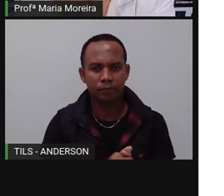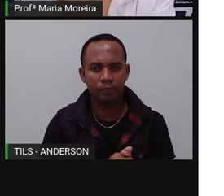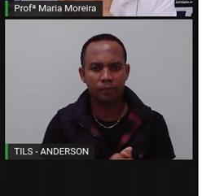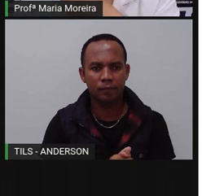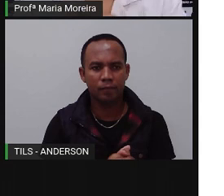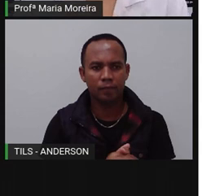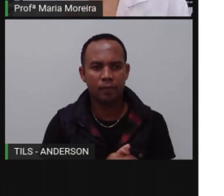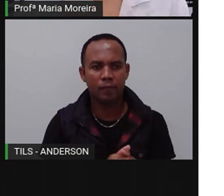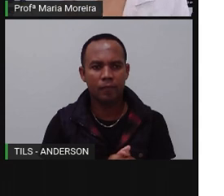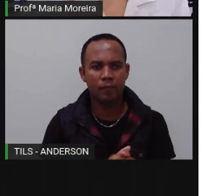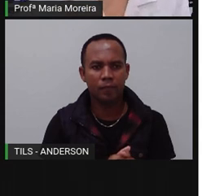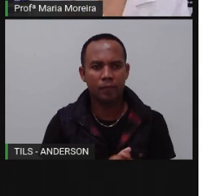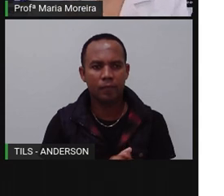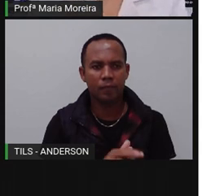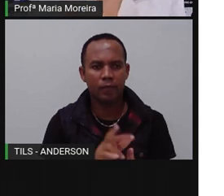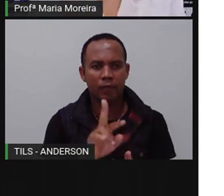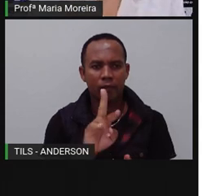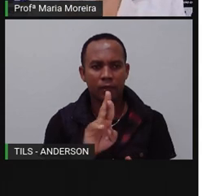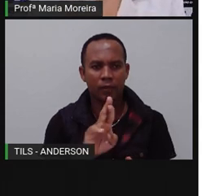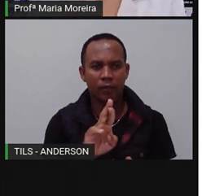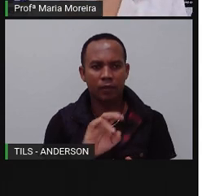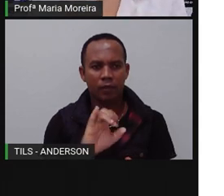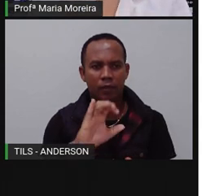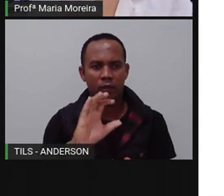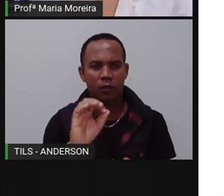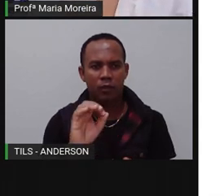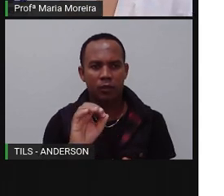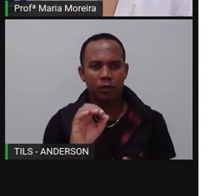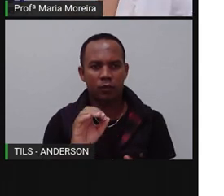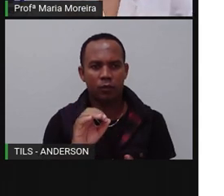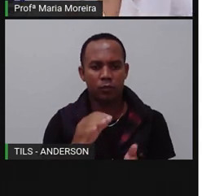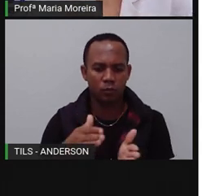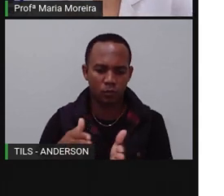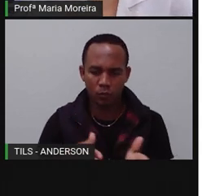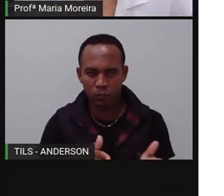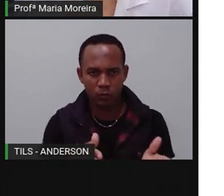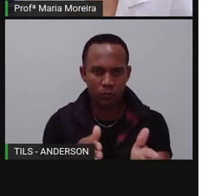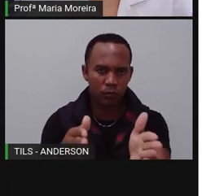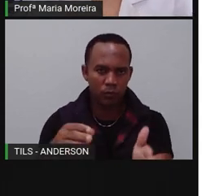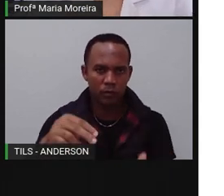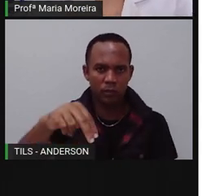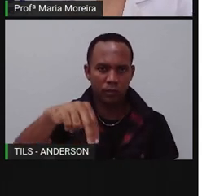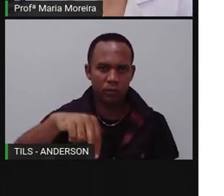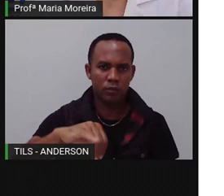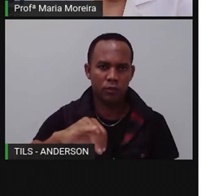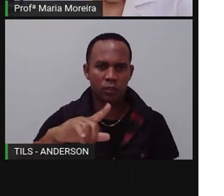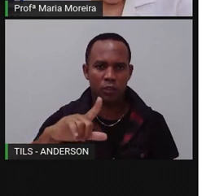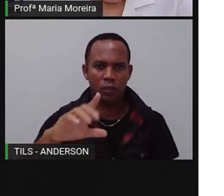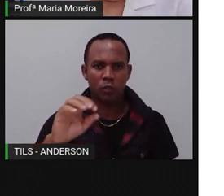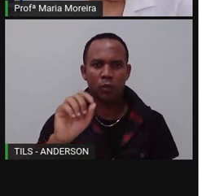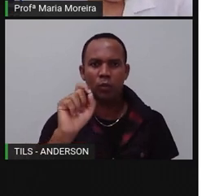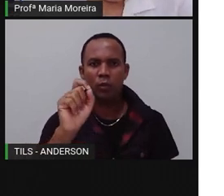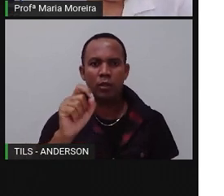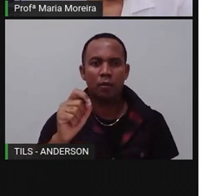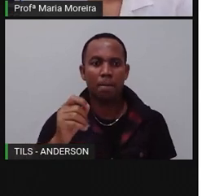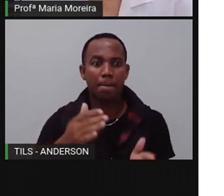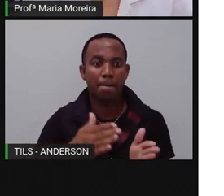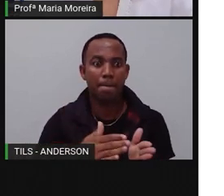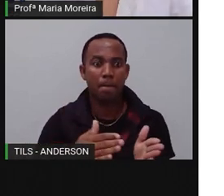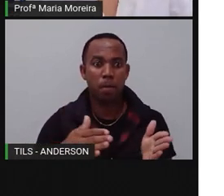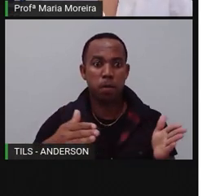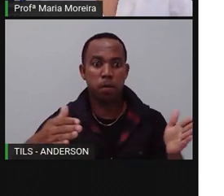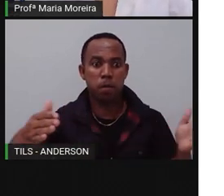O Rio Nilo, tá? Tem gente que defende, Anderson, que o Rio Nilo seja o maior do mundo, porque dizem que é o Rio Nilo,